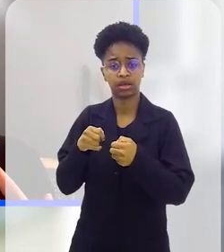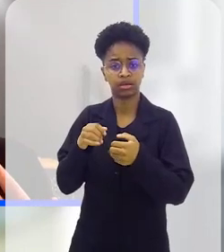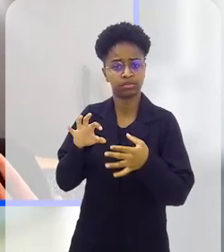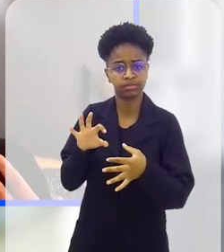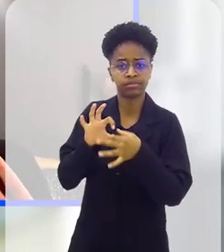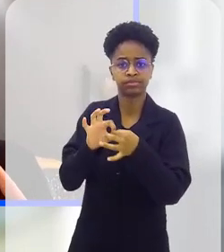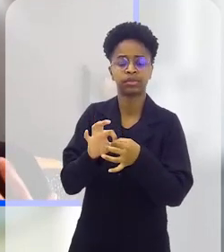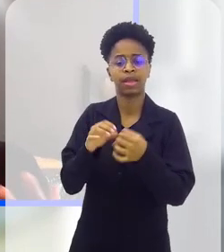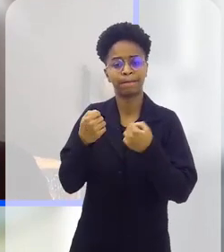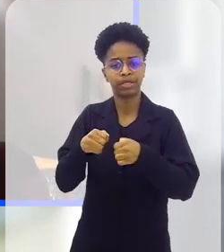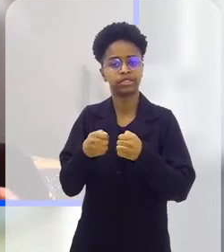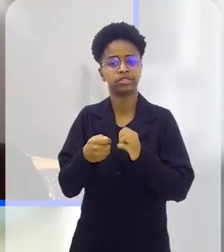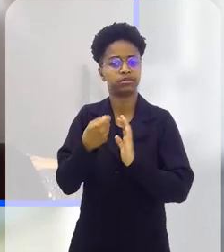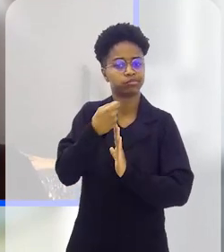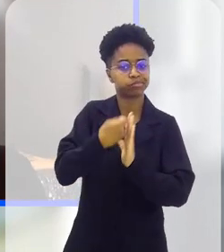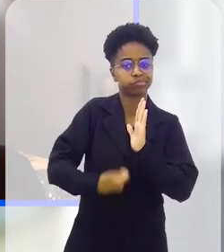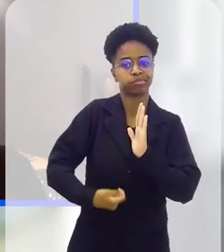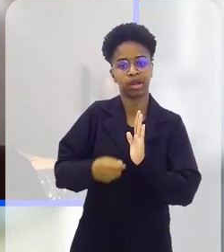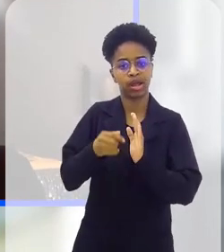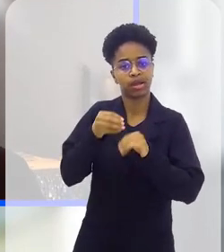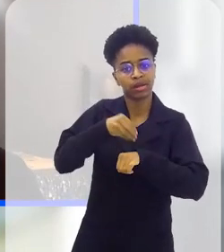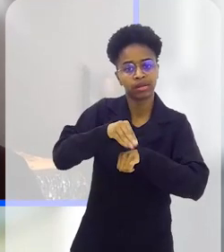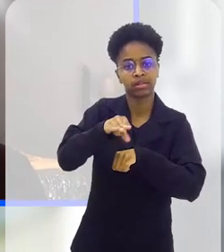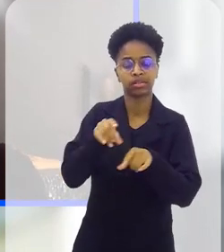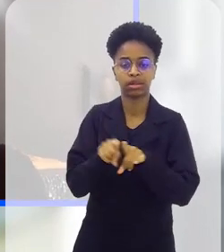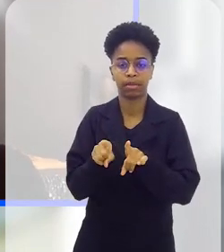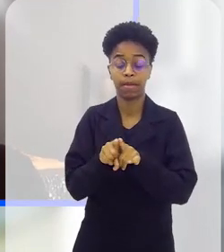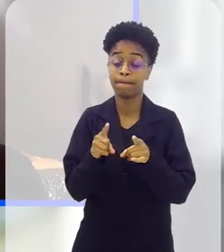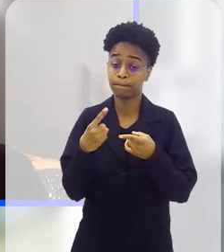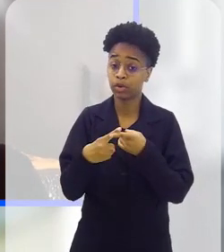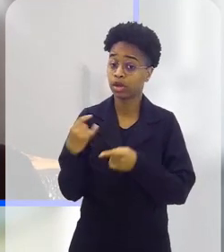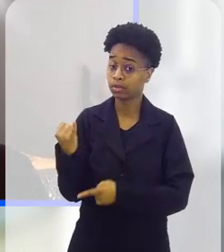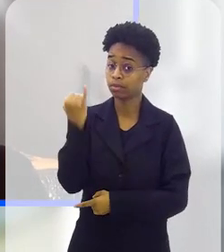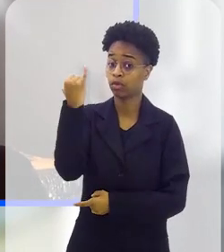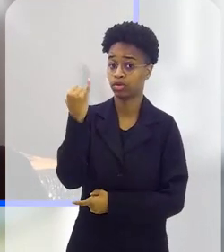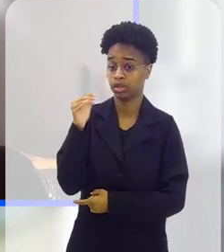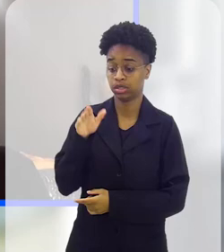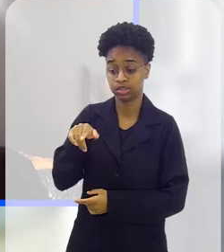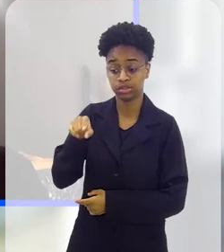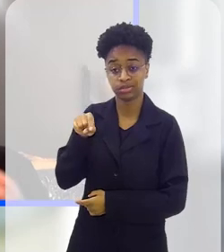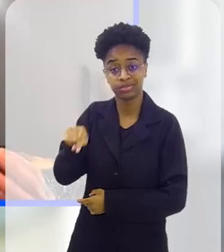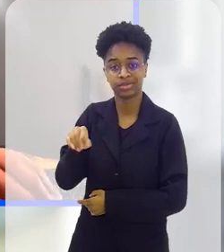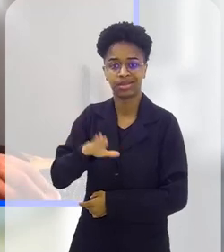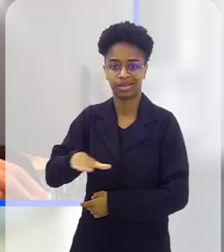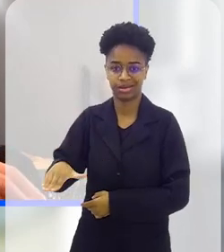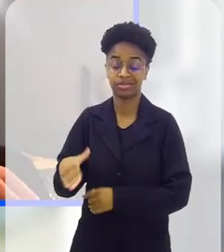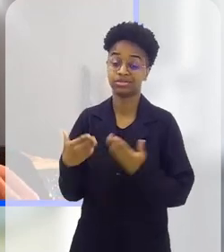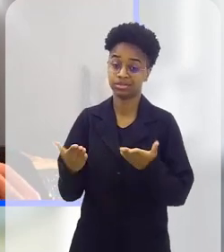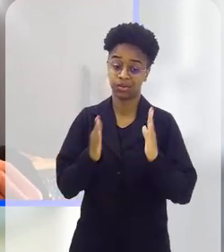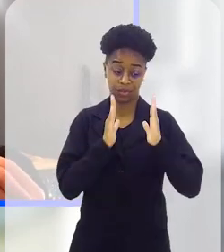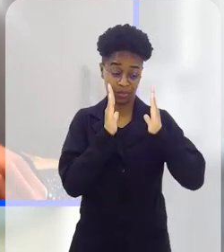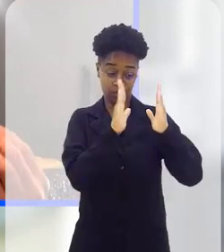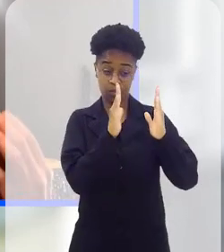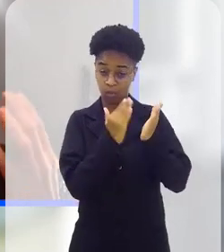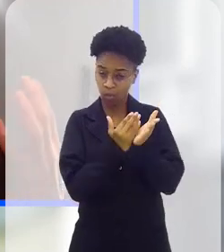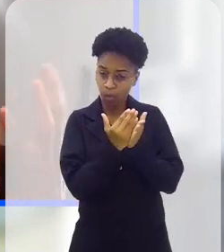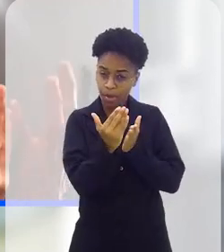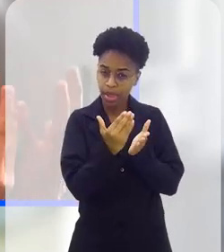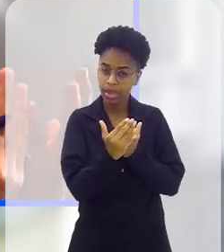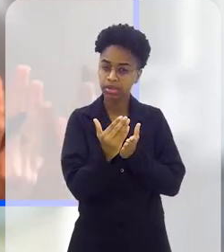prescrições, devem estar nas prescrições, sabe? Porque isso é muito importante para a criança. Então, no iniciozinho,